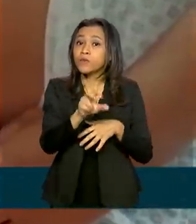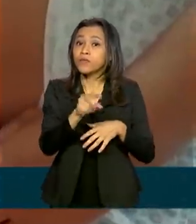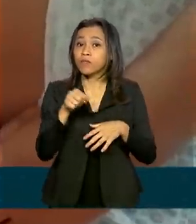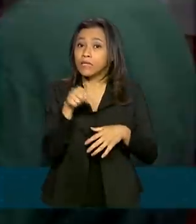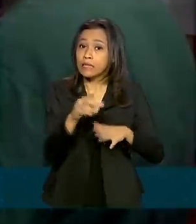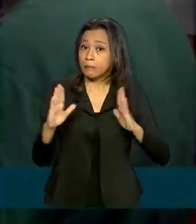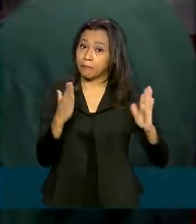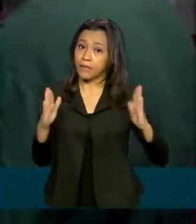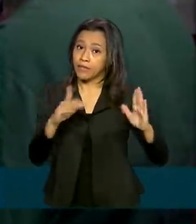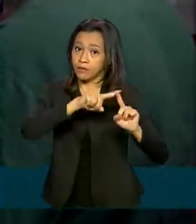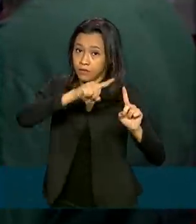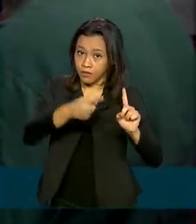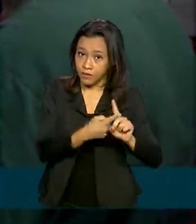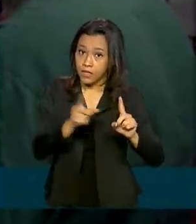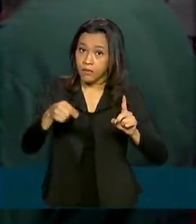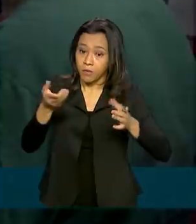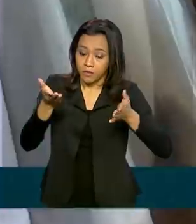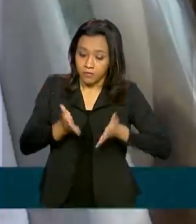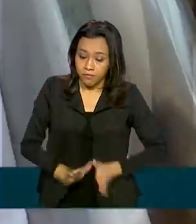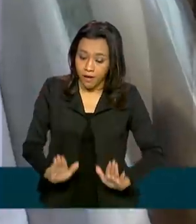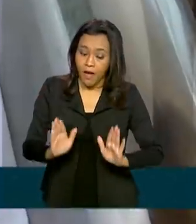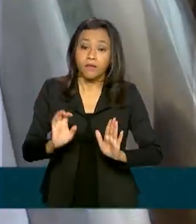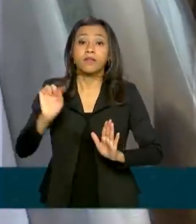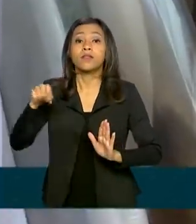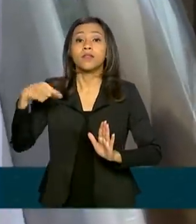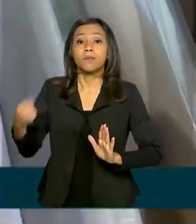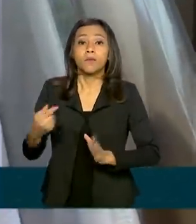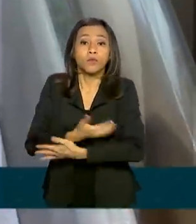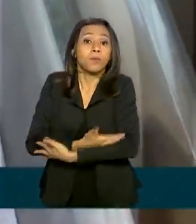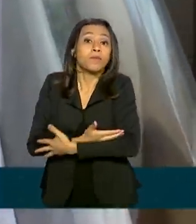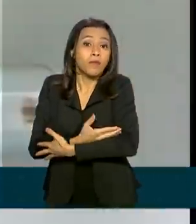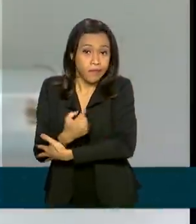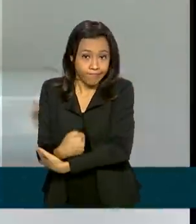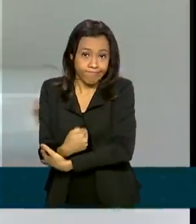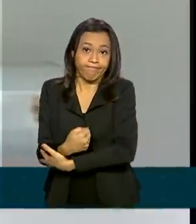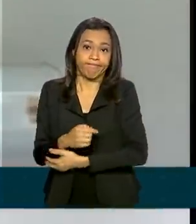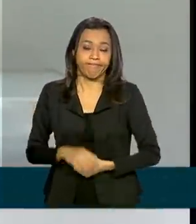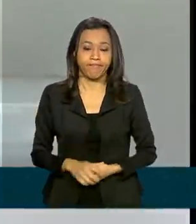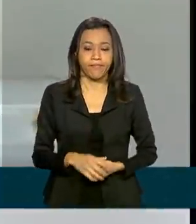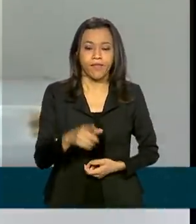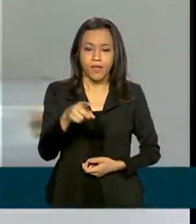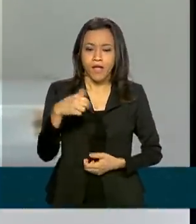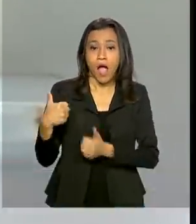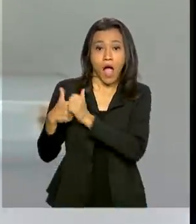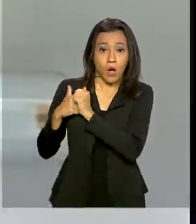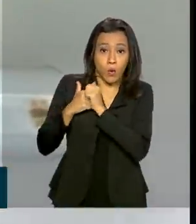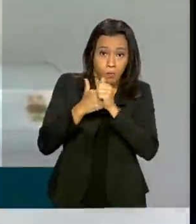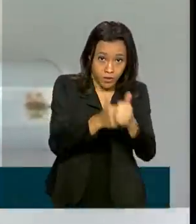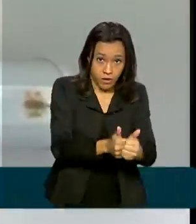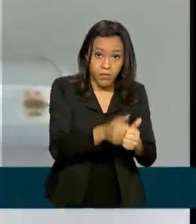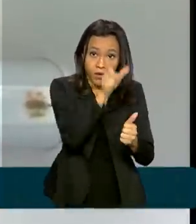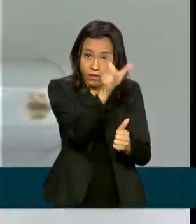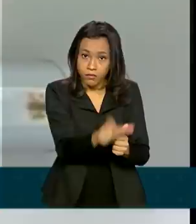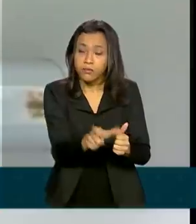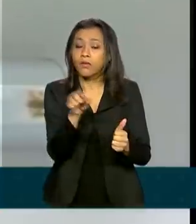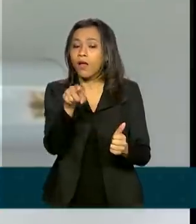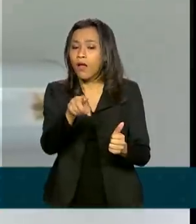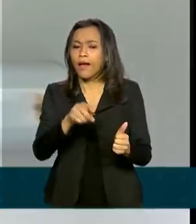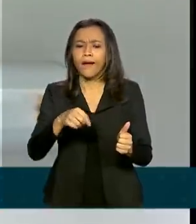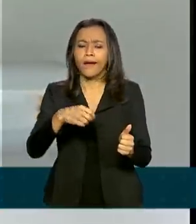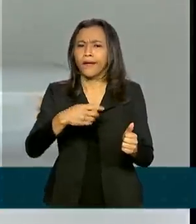gestação, o parto, o herpério e no recém-nascido. Esse acompanhamento será a partir de qualquer